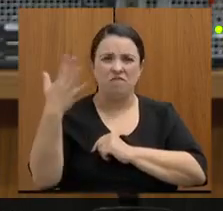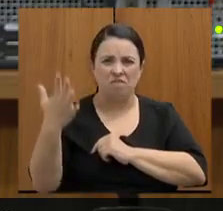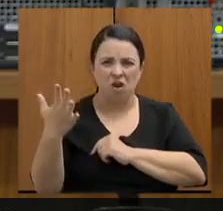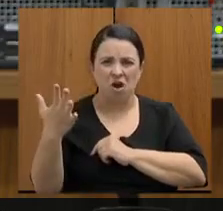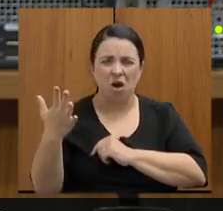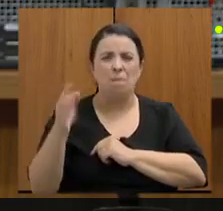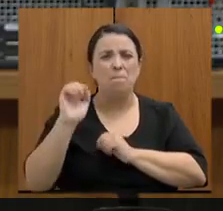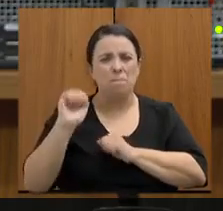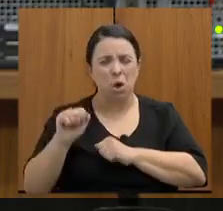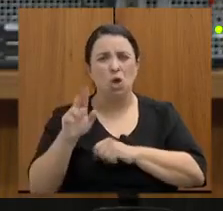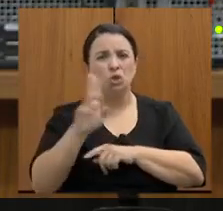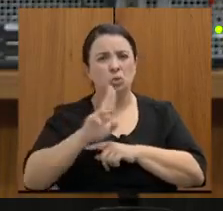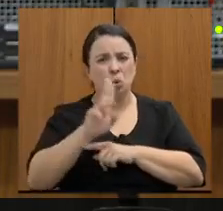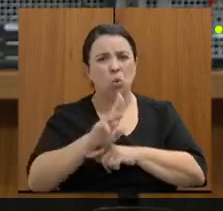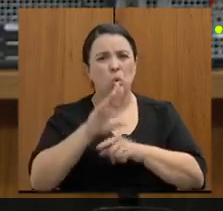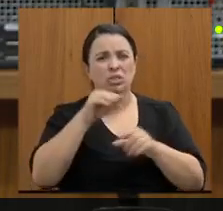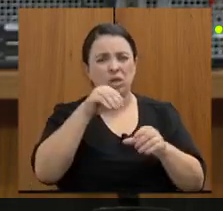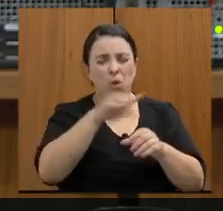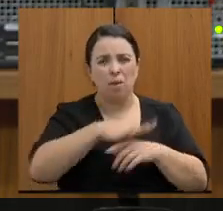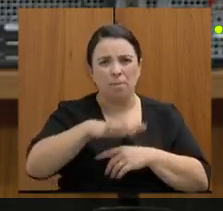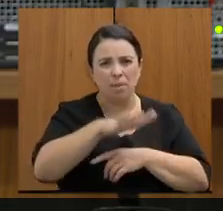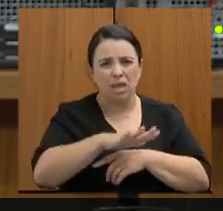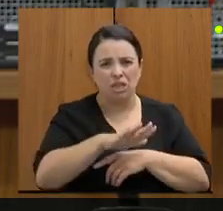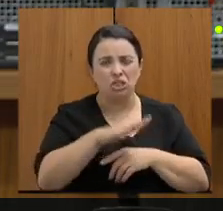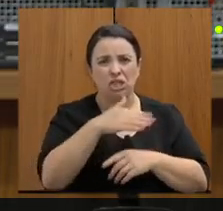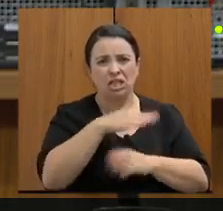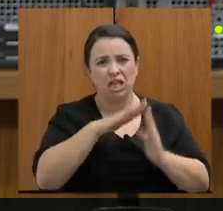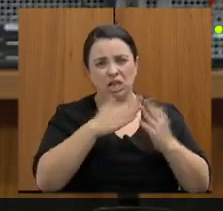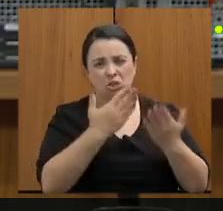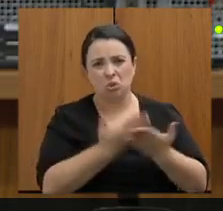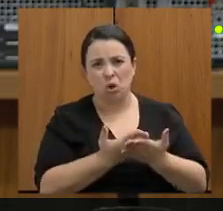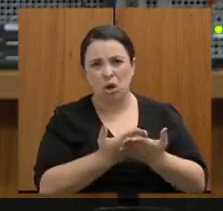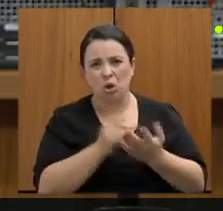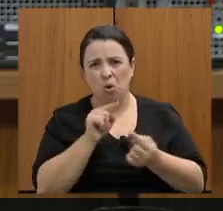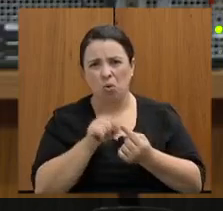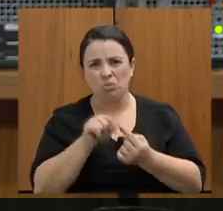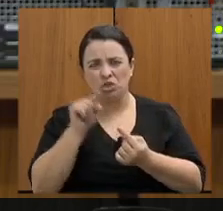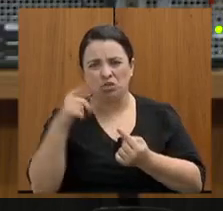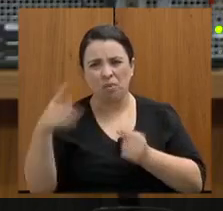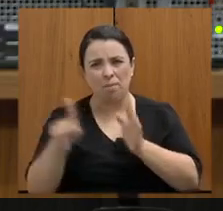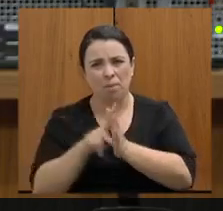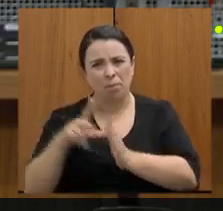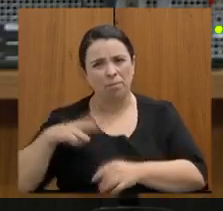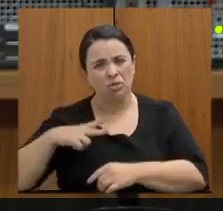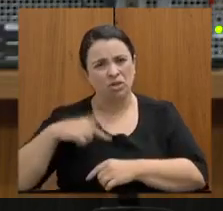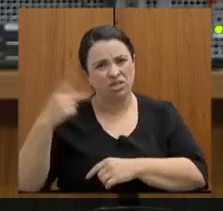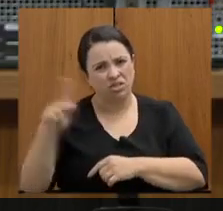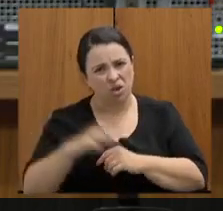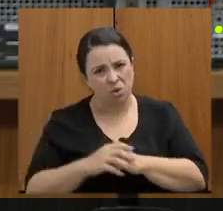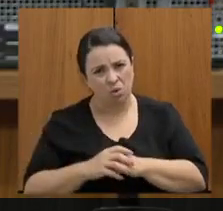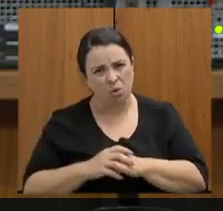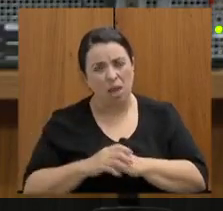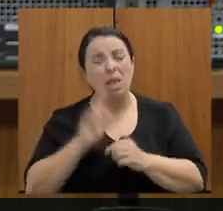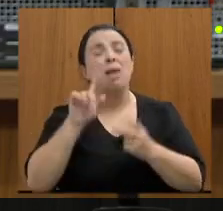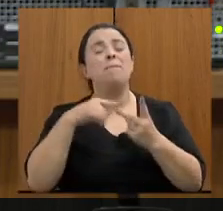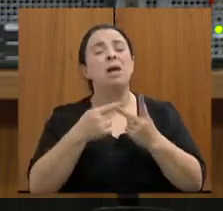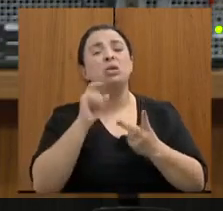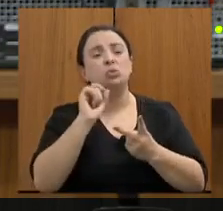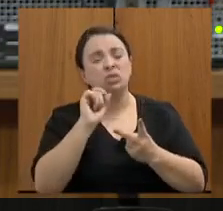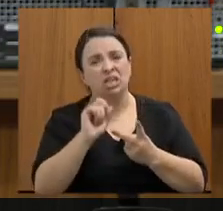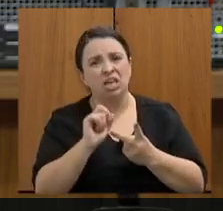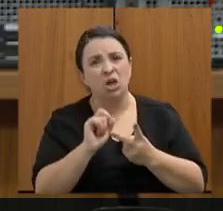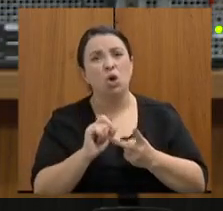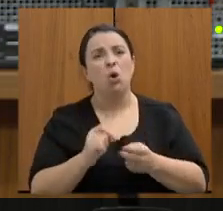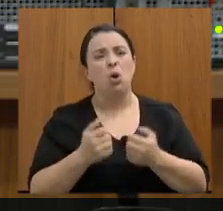finalidade além disso podem colocar em risco a integridade e segurança dos alunos pois uma vez que a instituição permite que